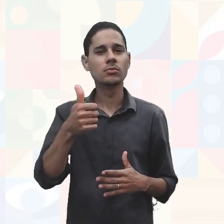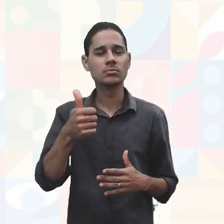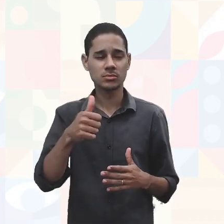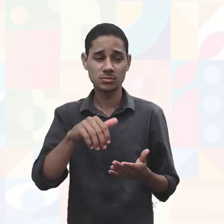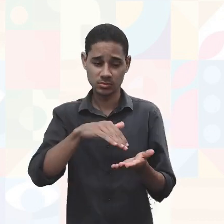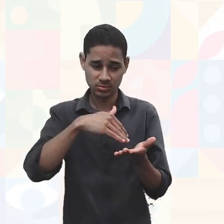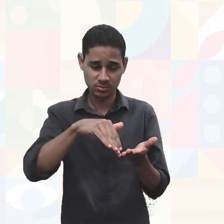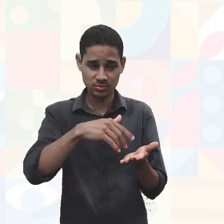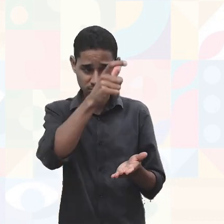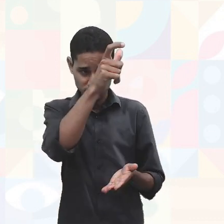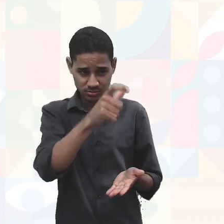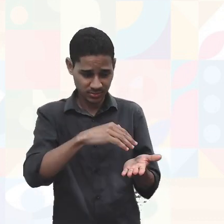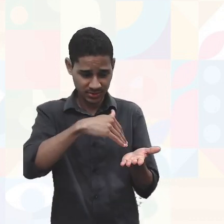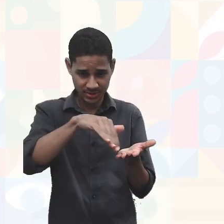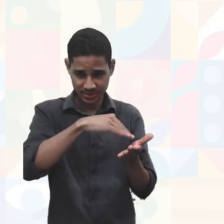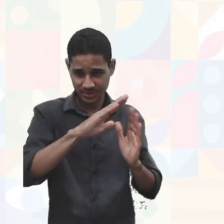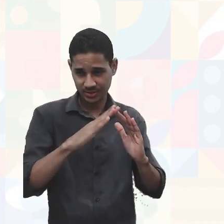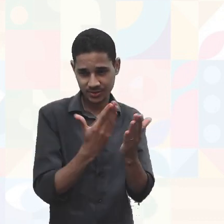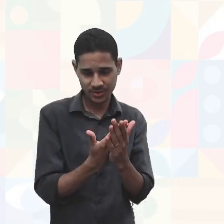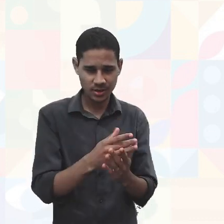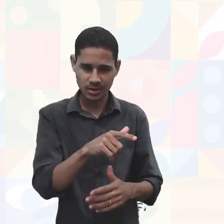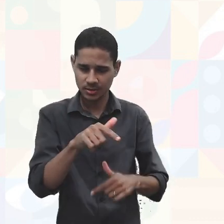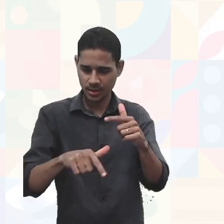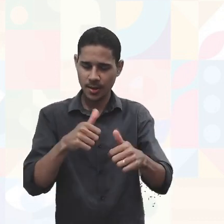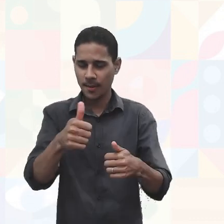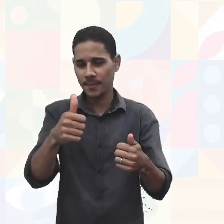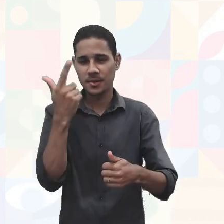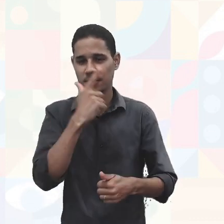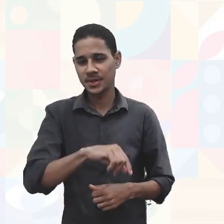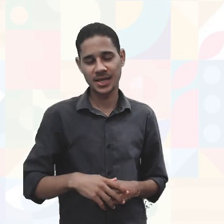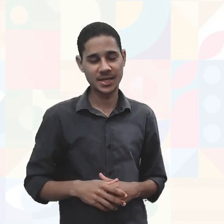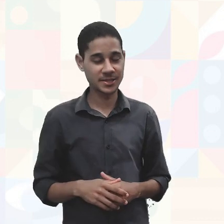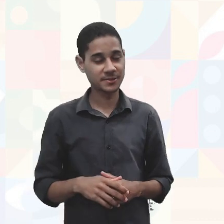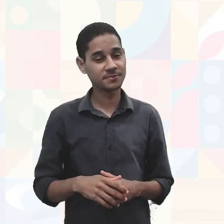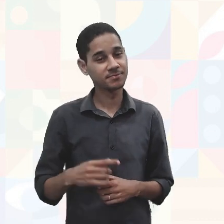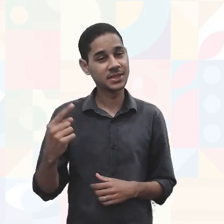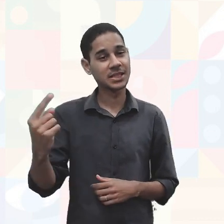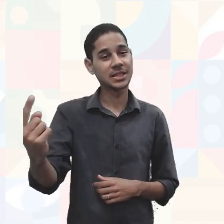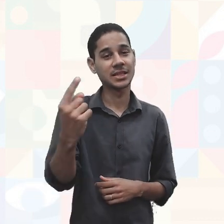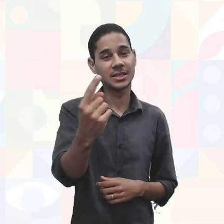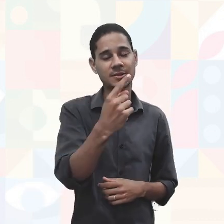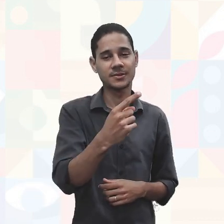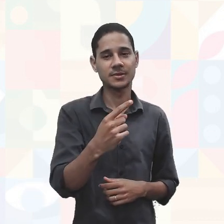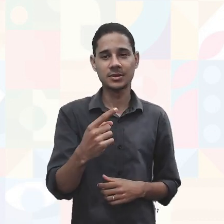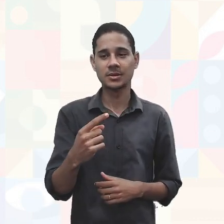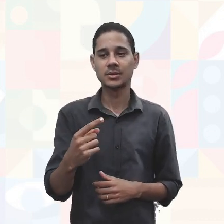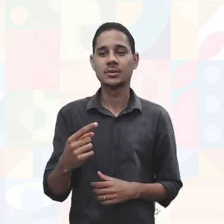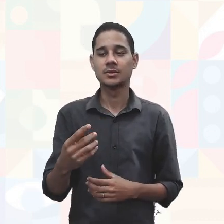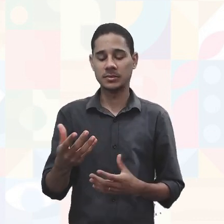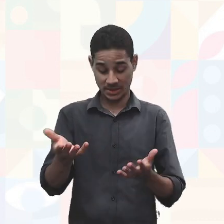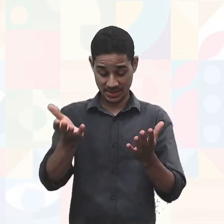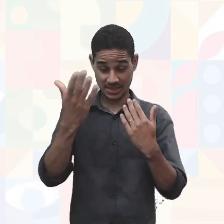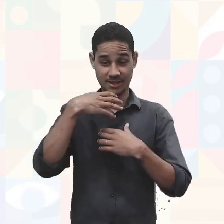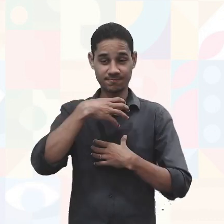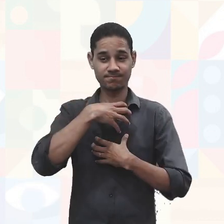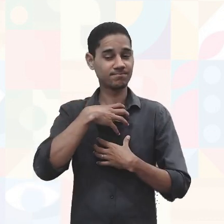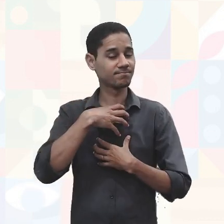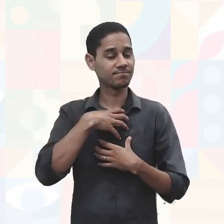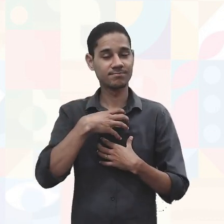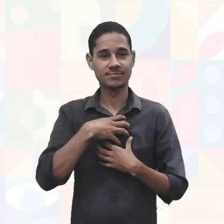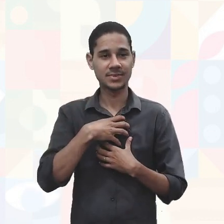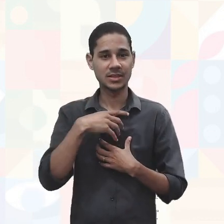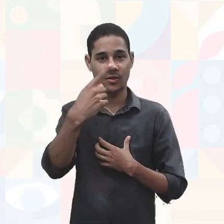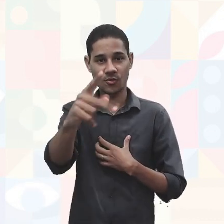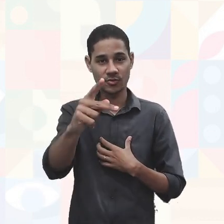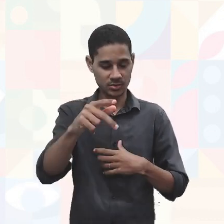do secretário escolar. É algo único, de cada um, parte de cada um de nós, de você atuar